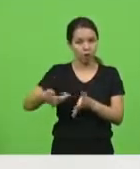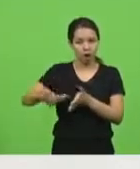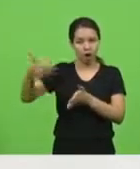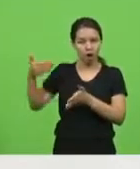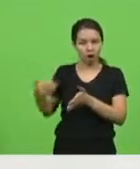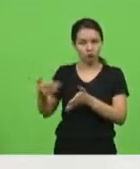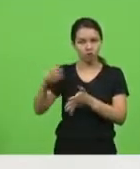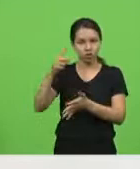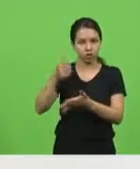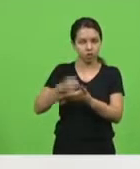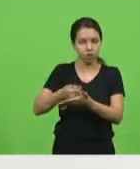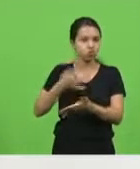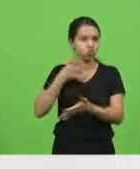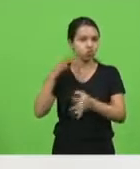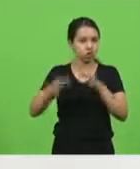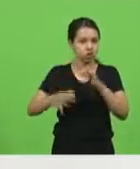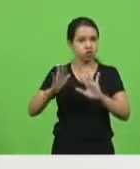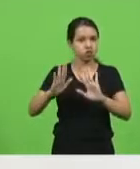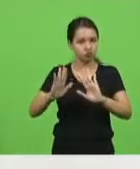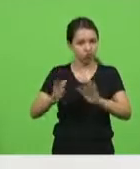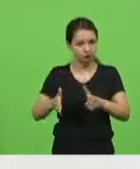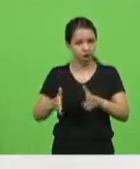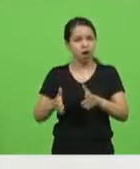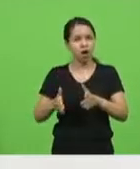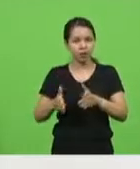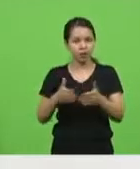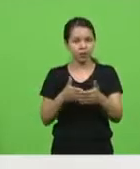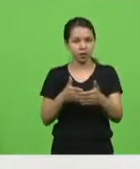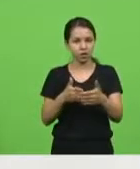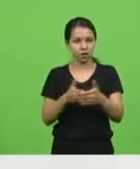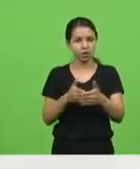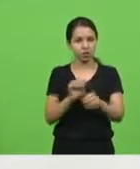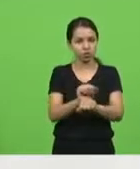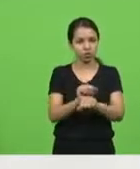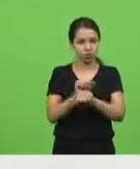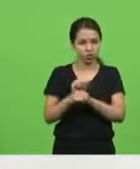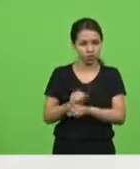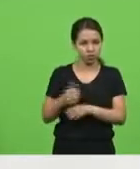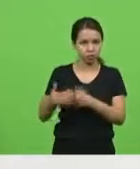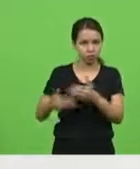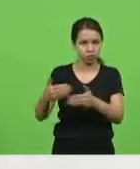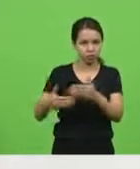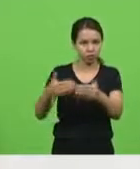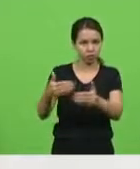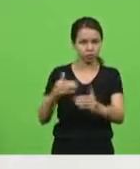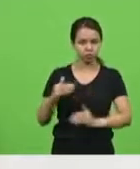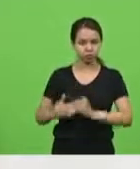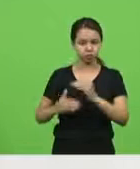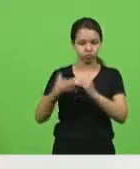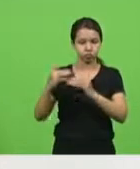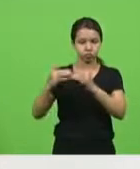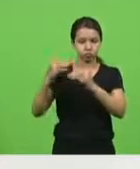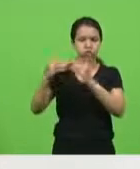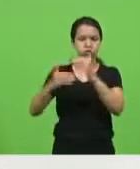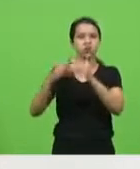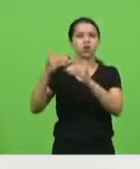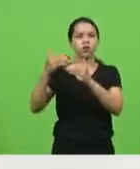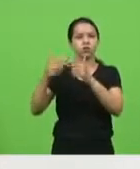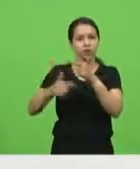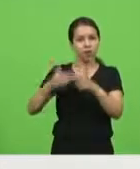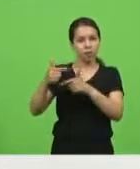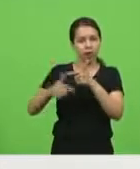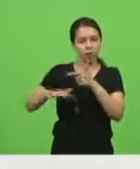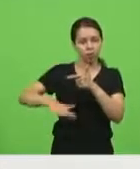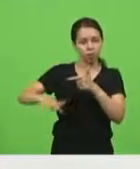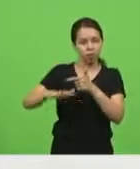início da aplicação das medidas de suspensão, progressão e promoção funcional em carreira de agentes públicos, quando o prazo